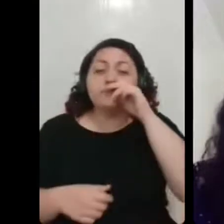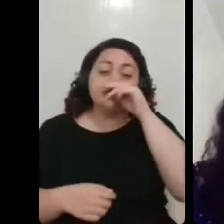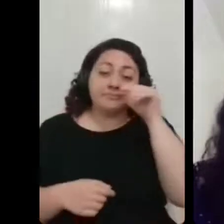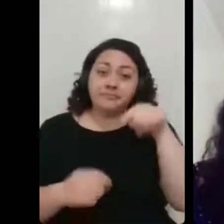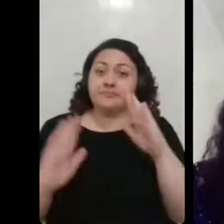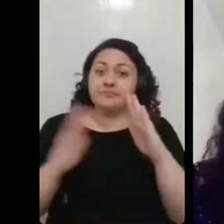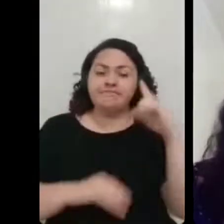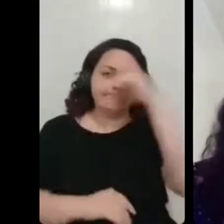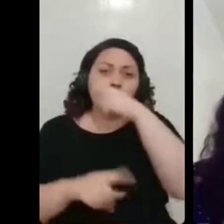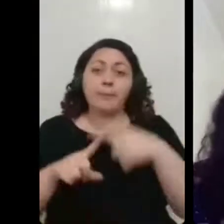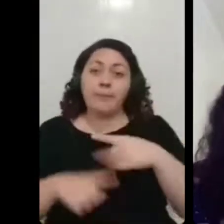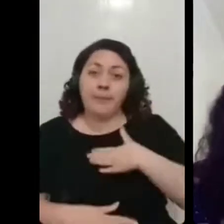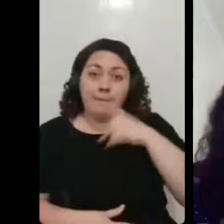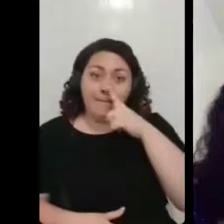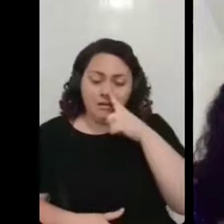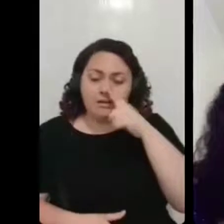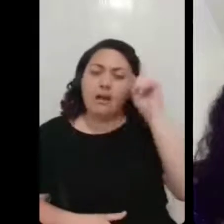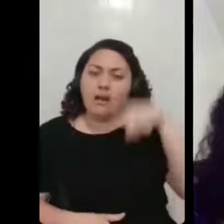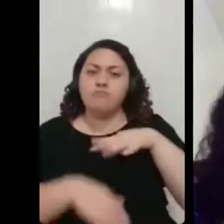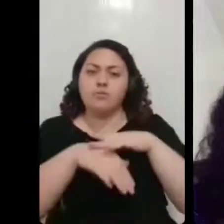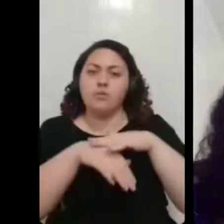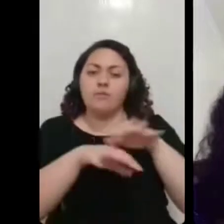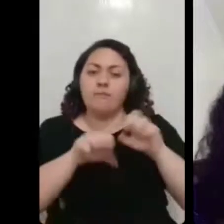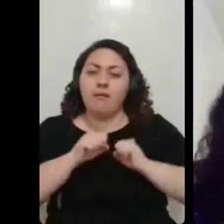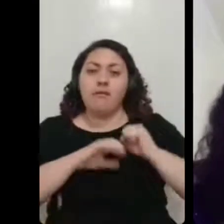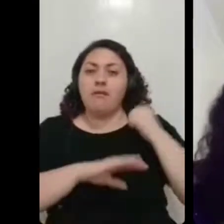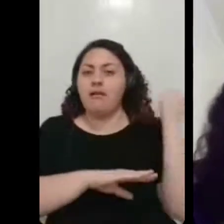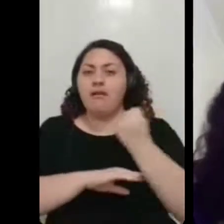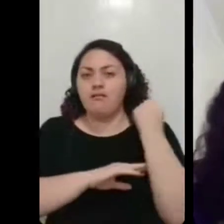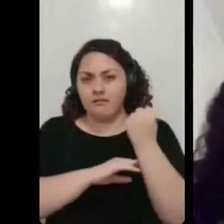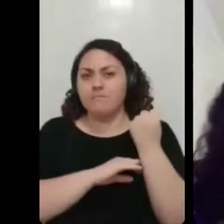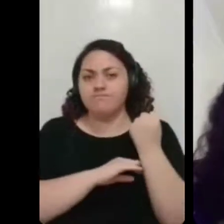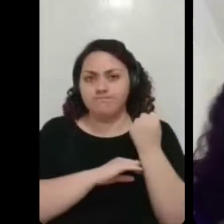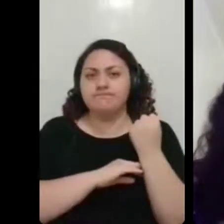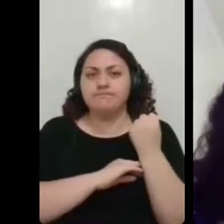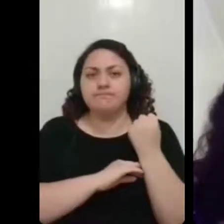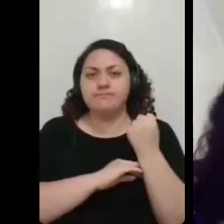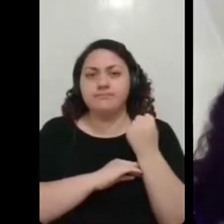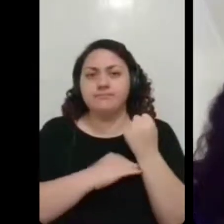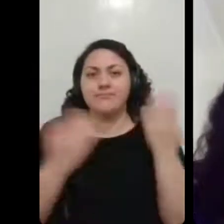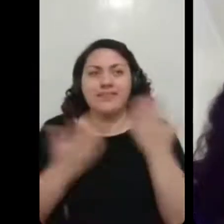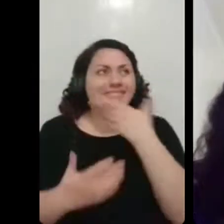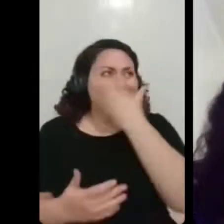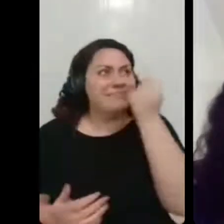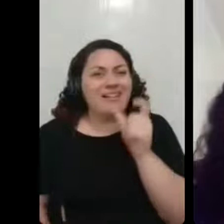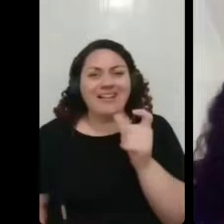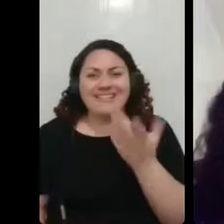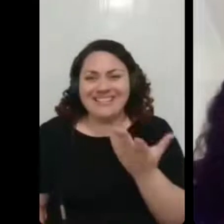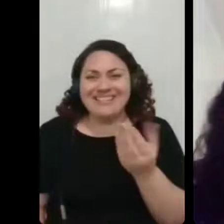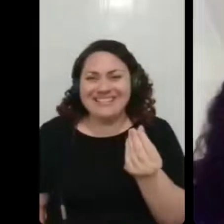num grau, num grau severo, assim, num grau, agora me faltou a palavra, correta novamente,